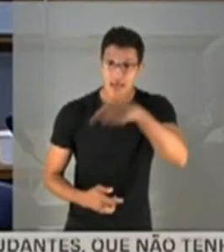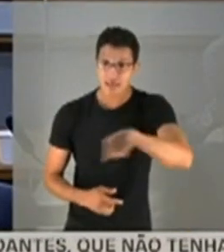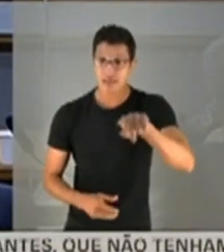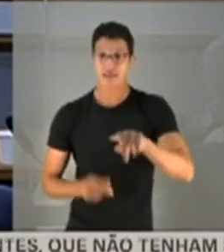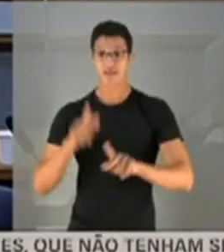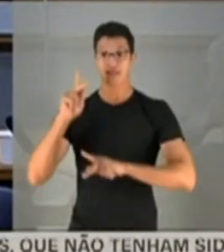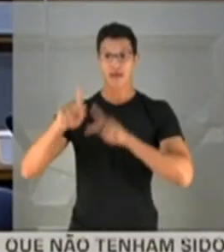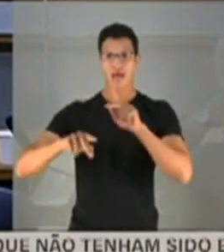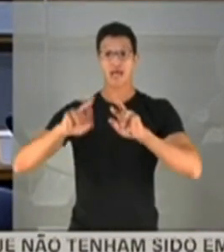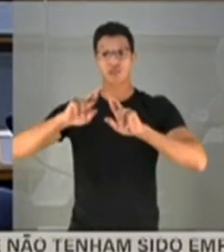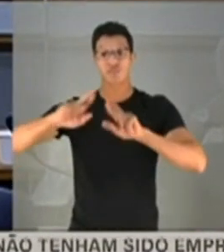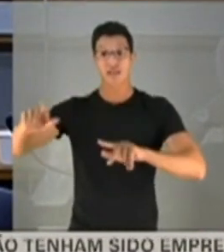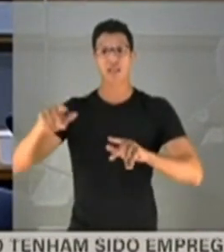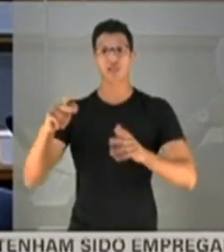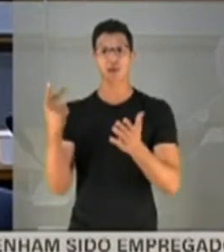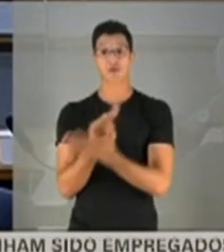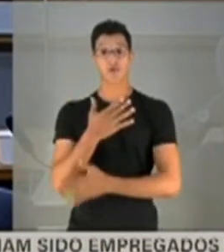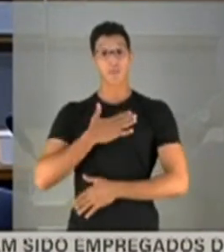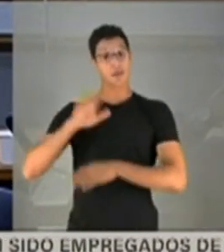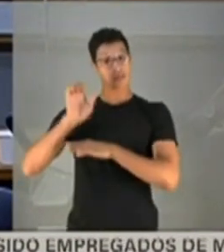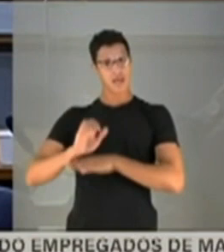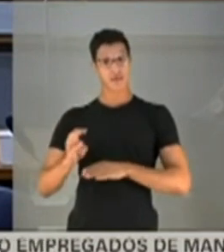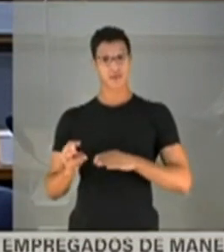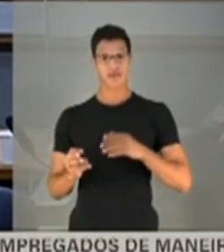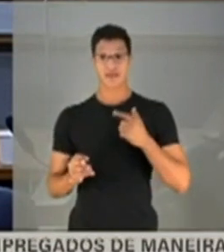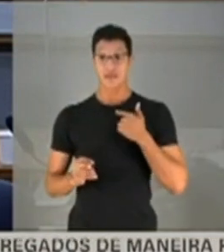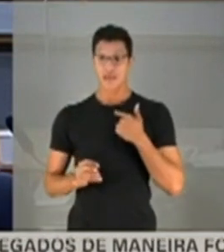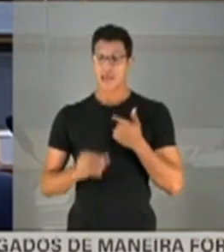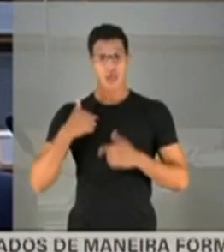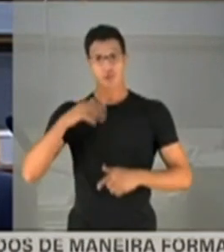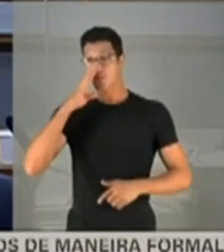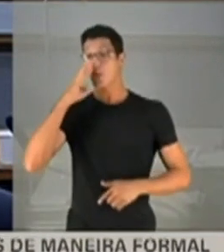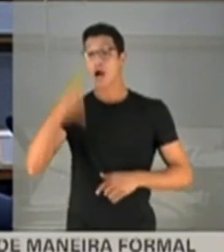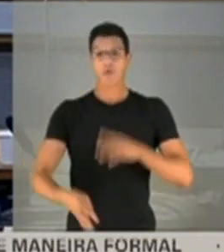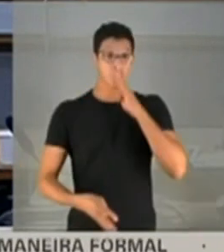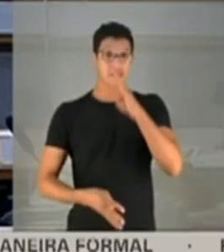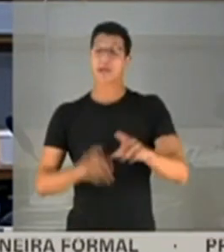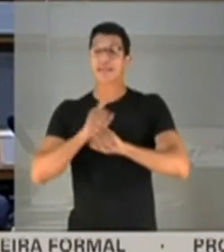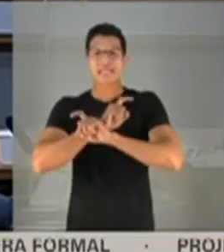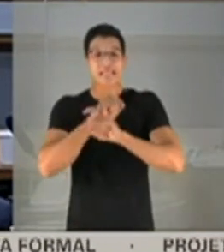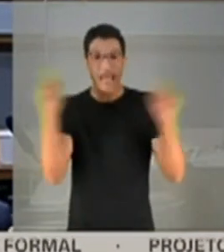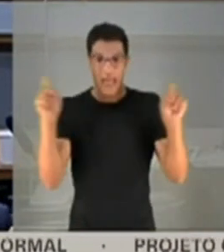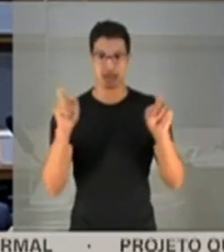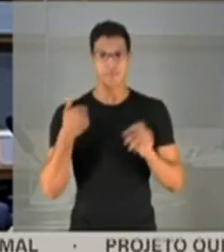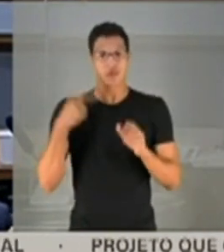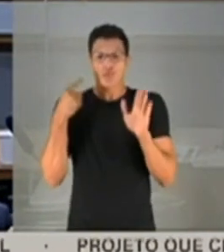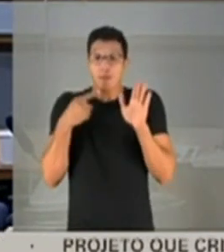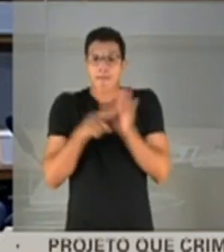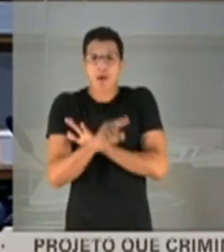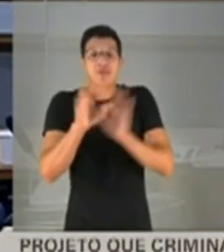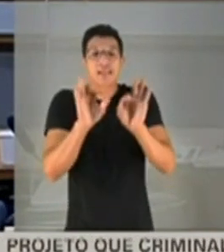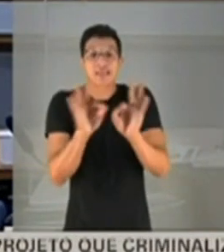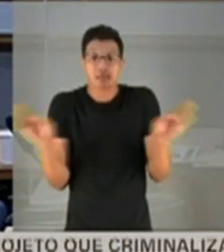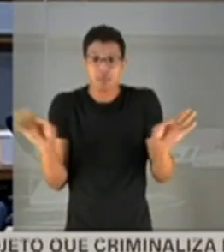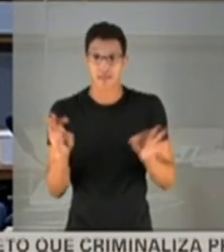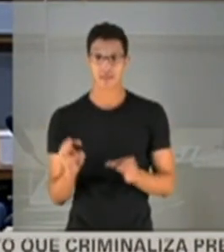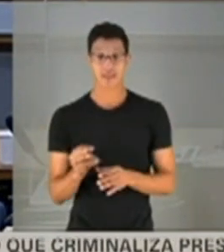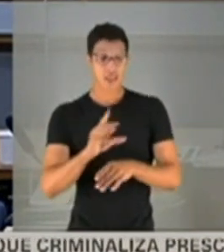um pouco diferente do que aconteceu no meu estado. Blindagem, proteger, Eu não estou acusando ninguém aqui. Eu estou fazendo uma pergunta simples.